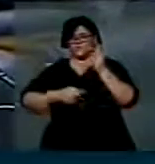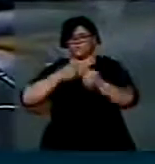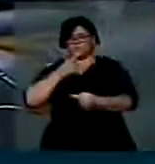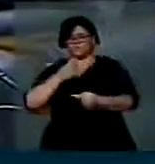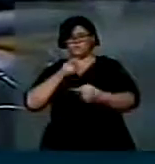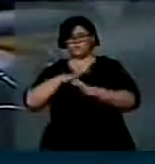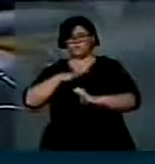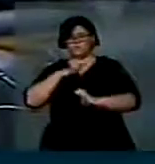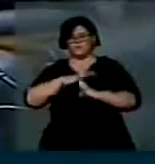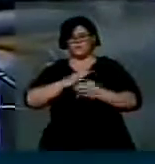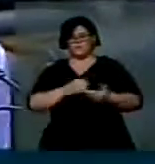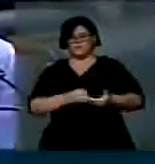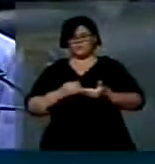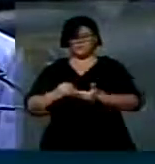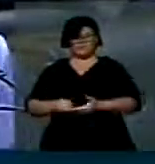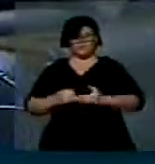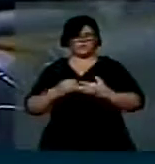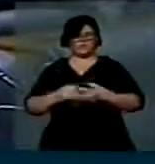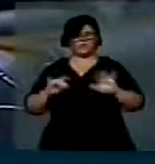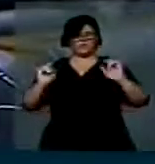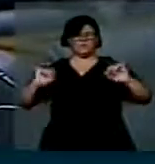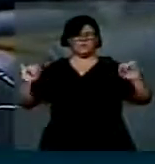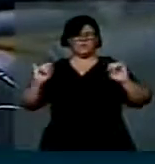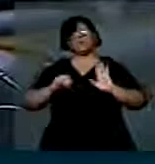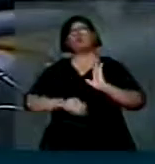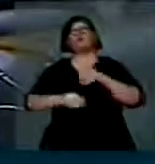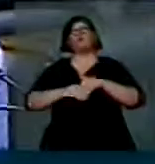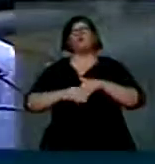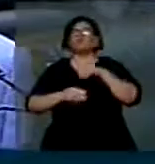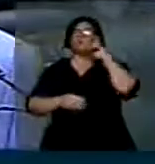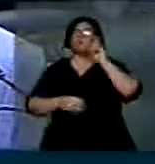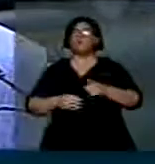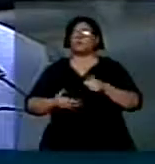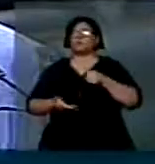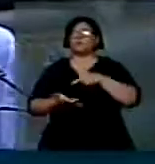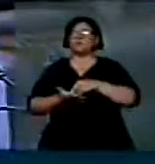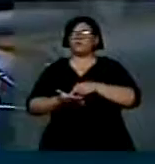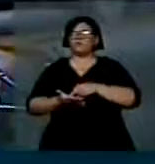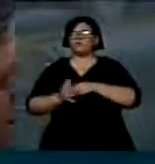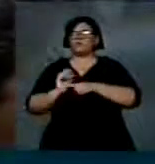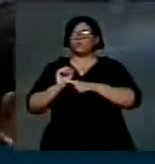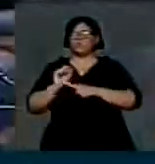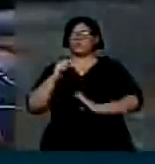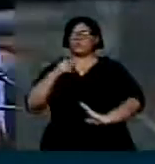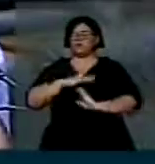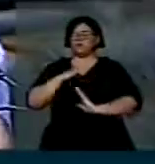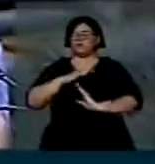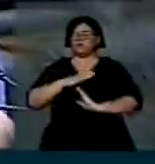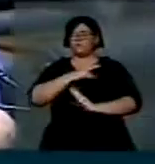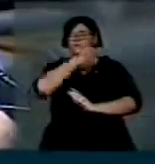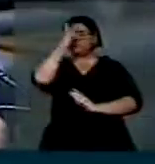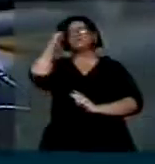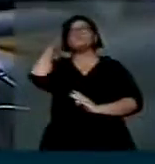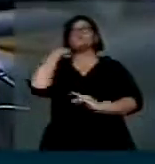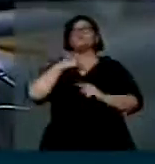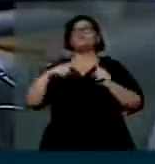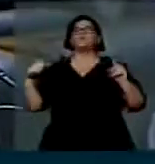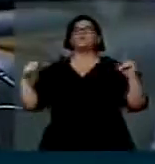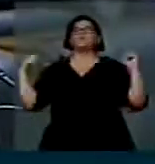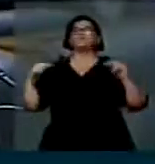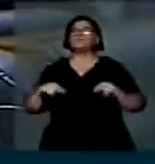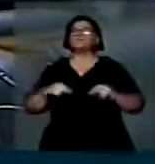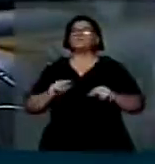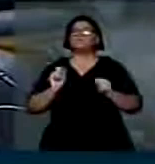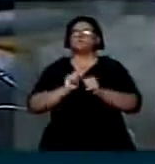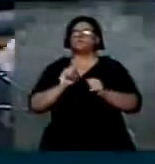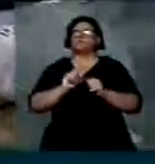de contribuírem para campanhas eleitorais e estabelece um limite para pessoas físicas. Mas esse Congresso aqui não legisla,